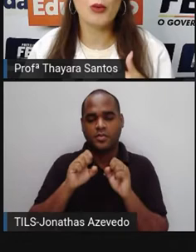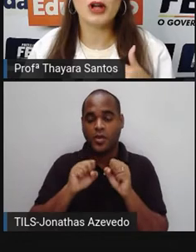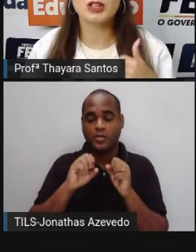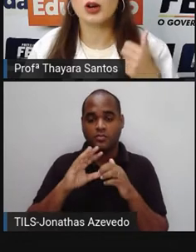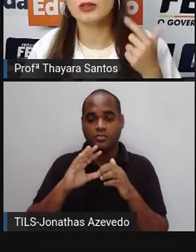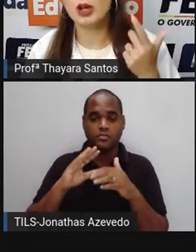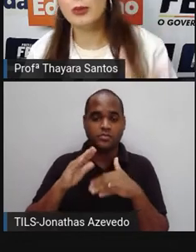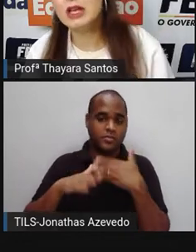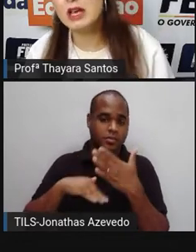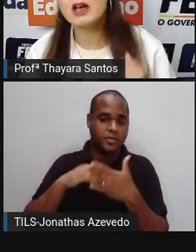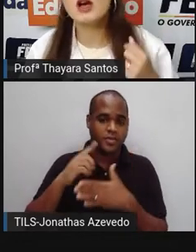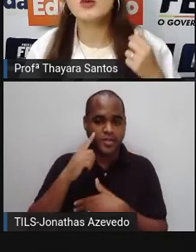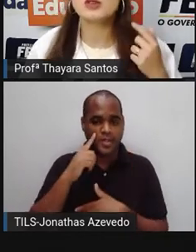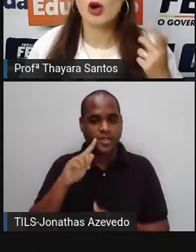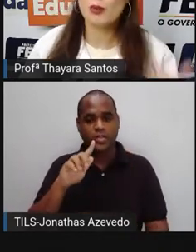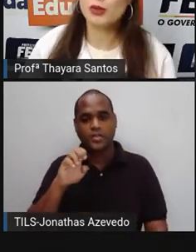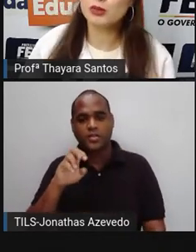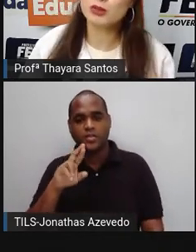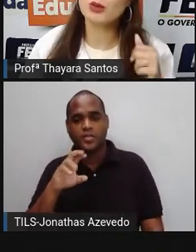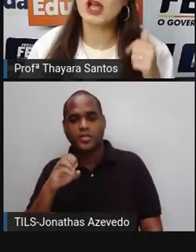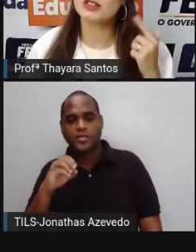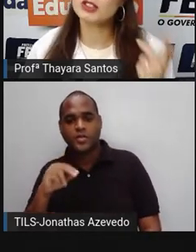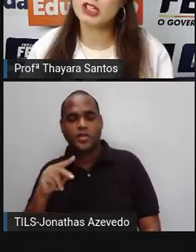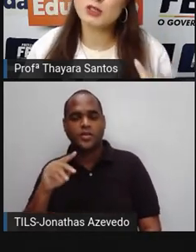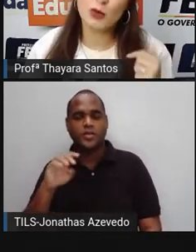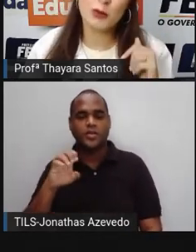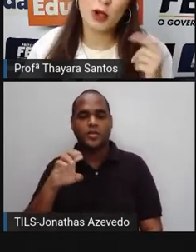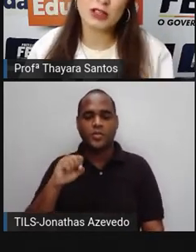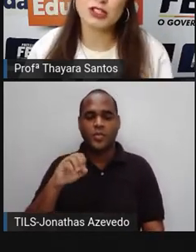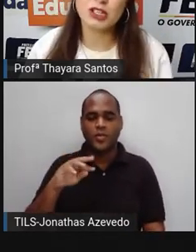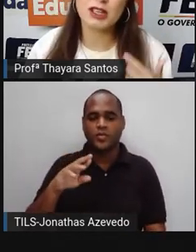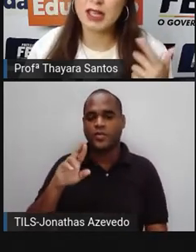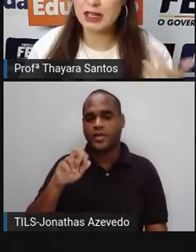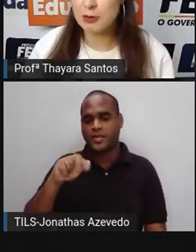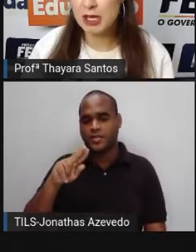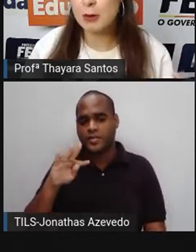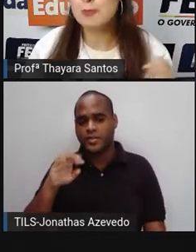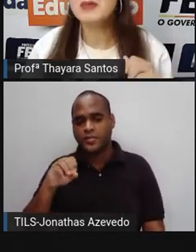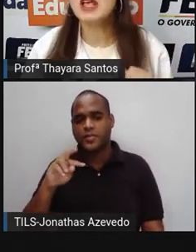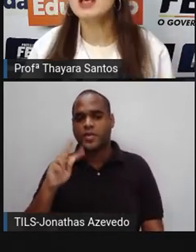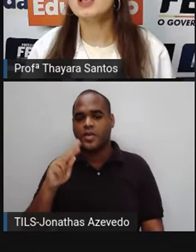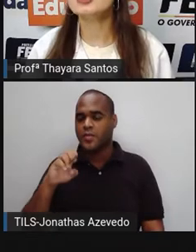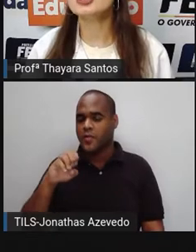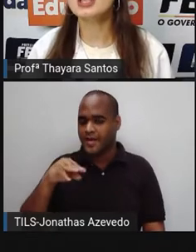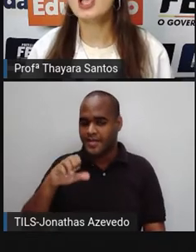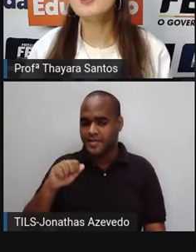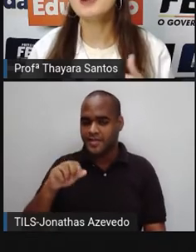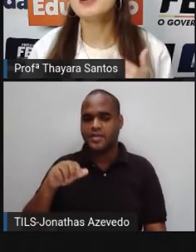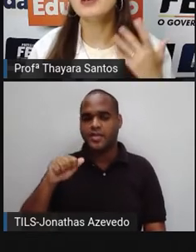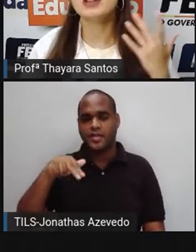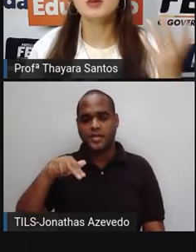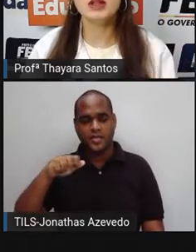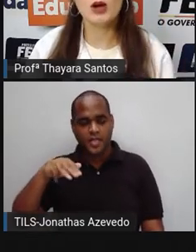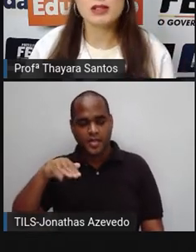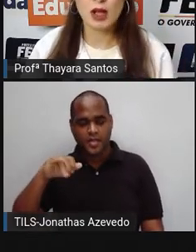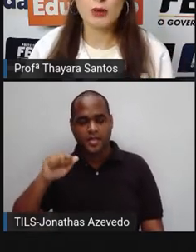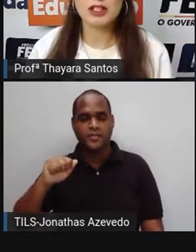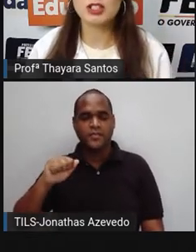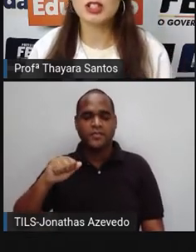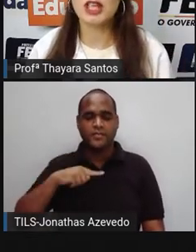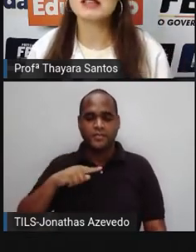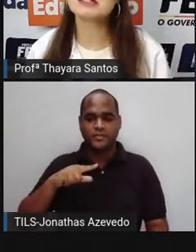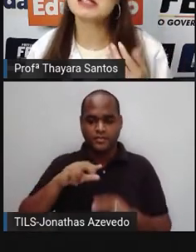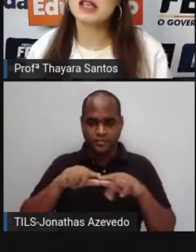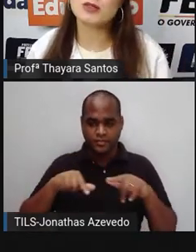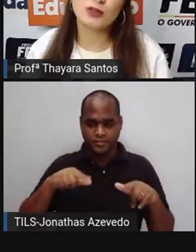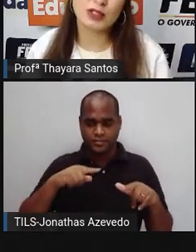Como a xeroftalmia, o escorbuto, ractismo, hemorragia e anemia. E a gente tem a hipervitaminose, que é quando